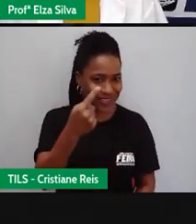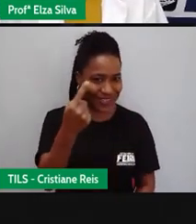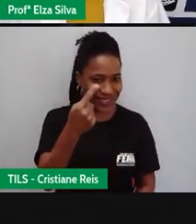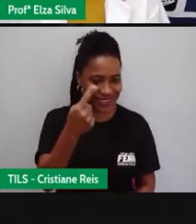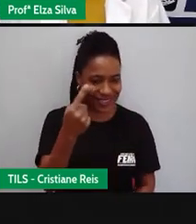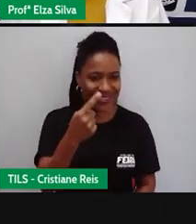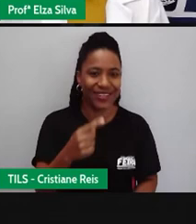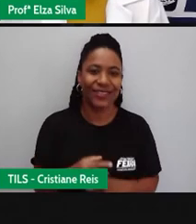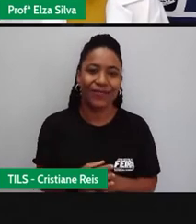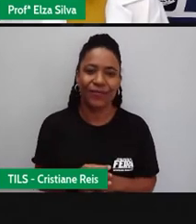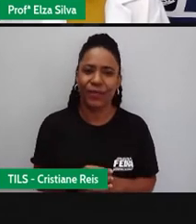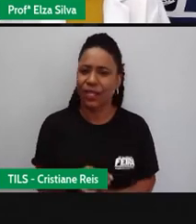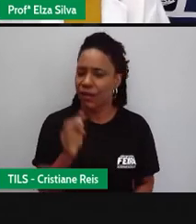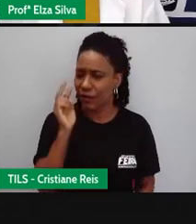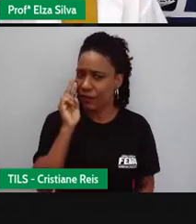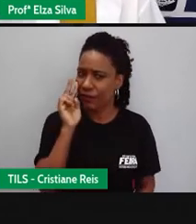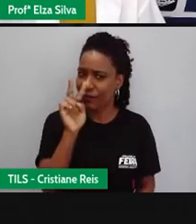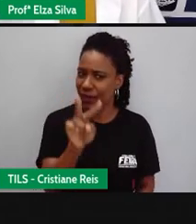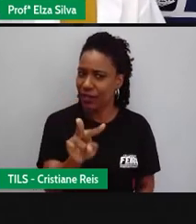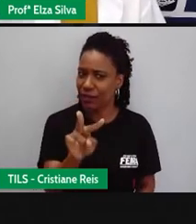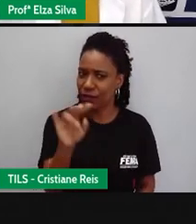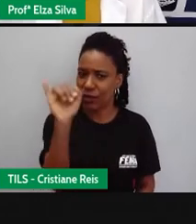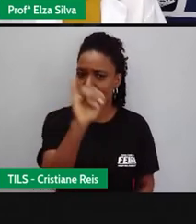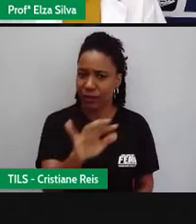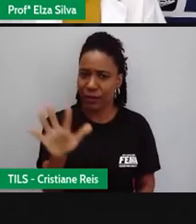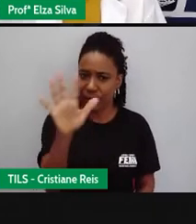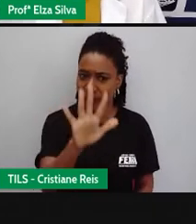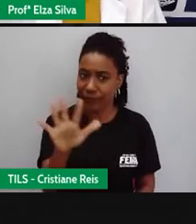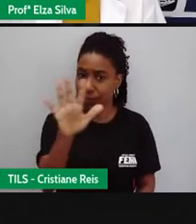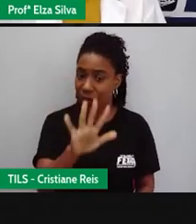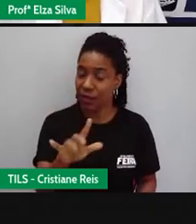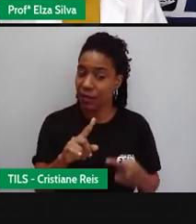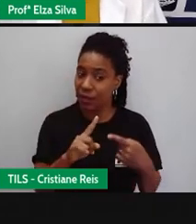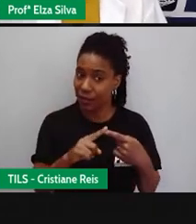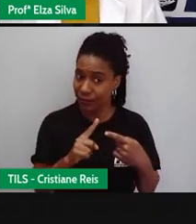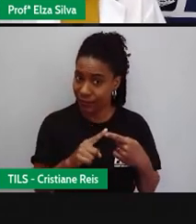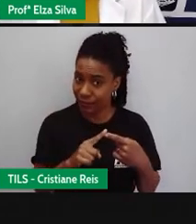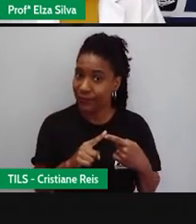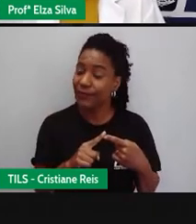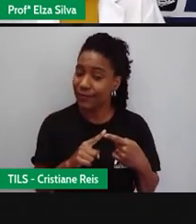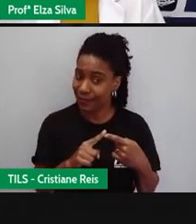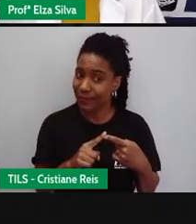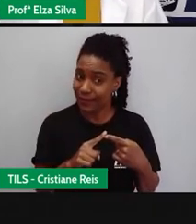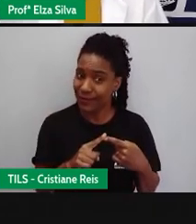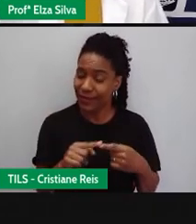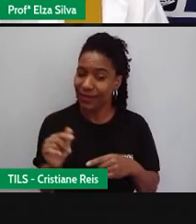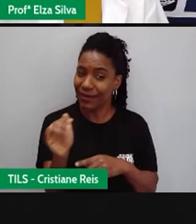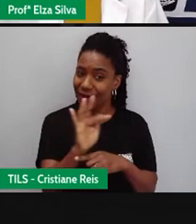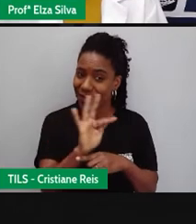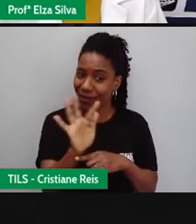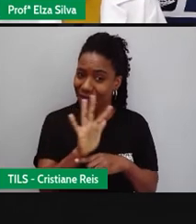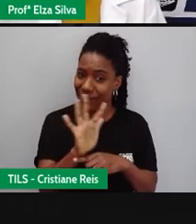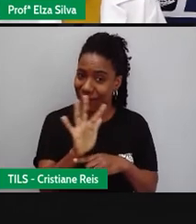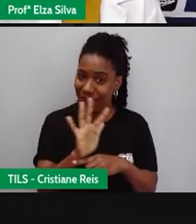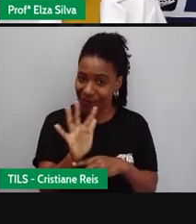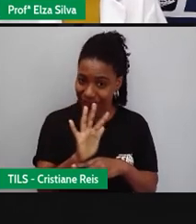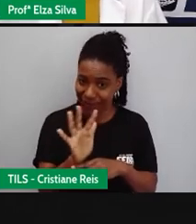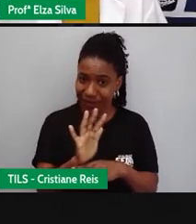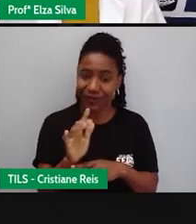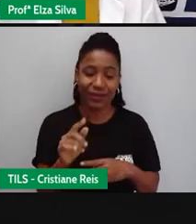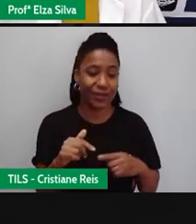esta imagem, será que este filme, ele é? Um action film, a romantic comedy,